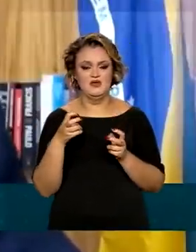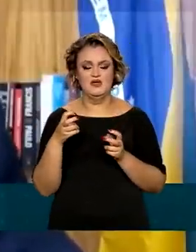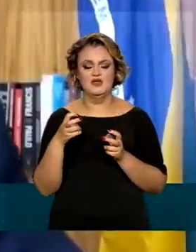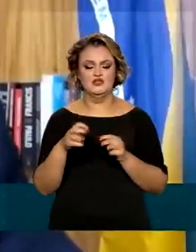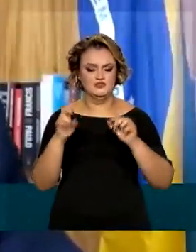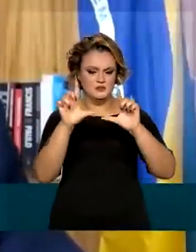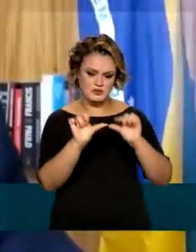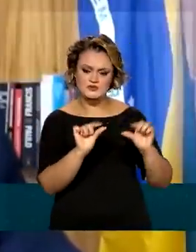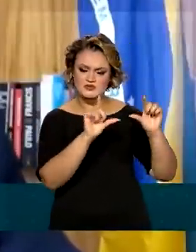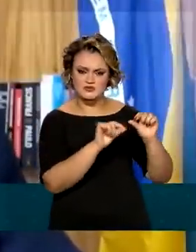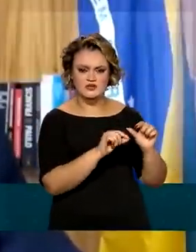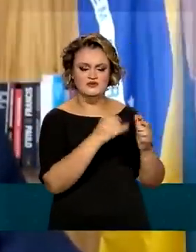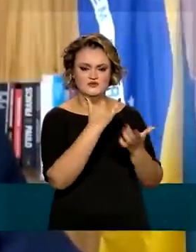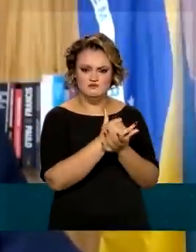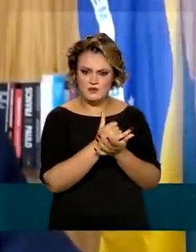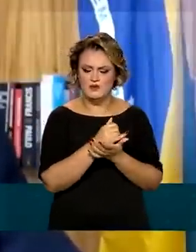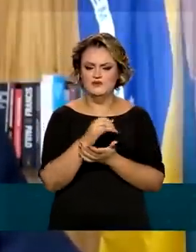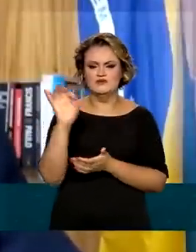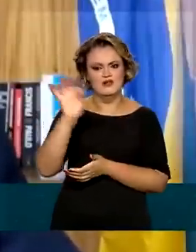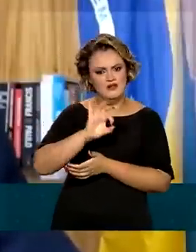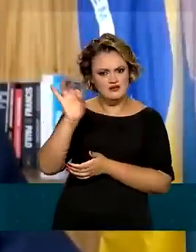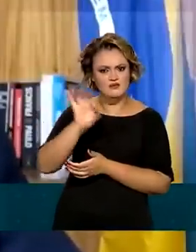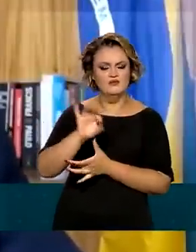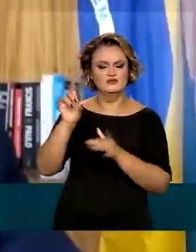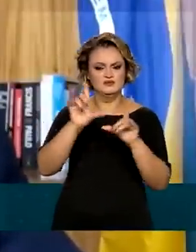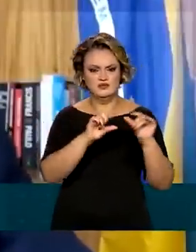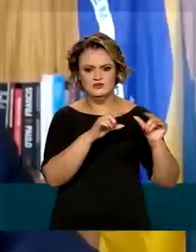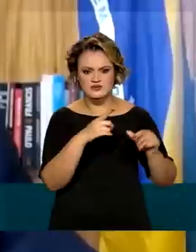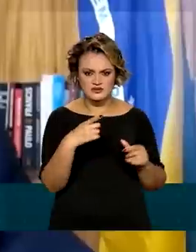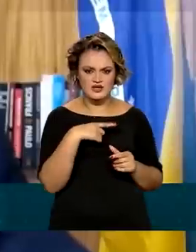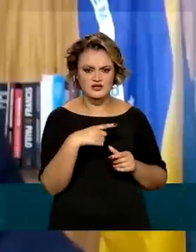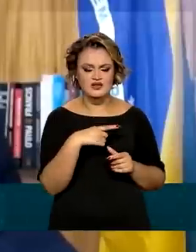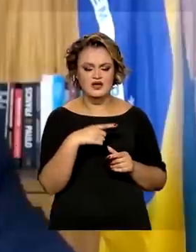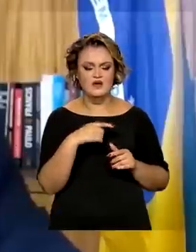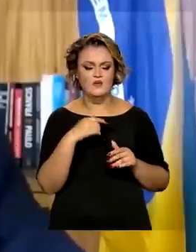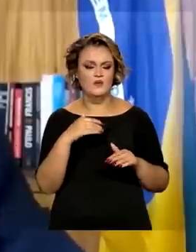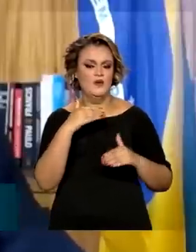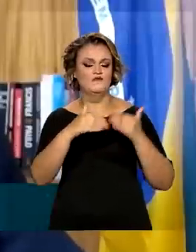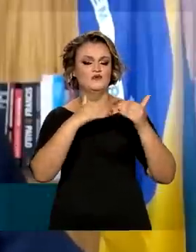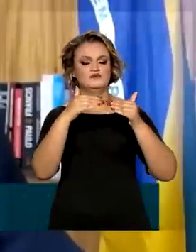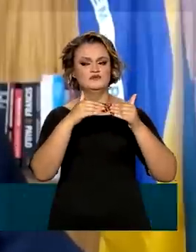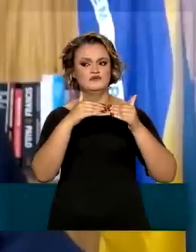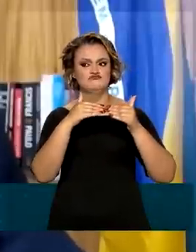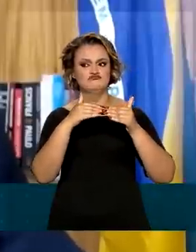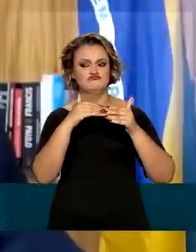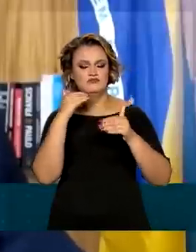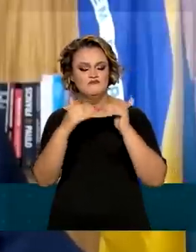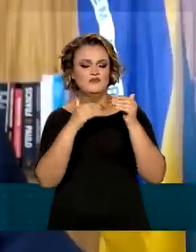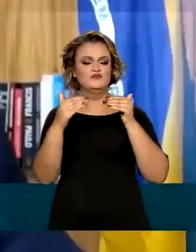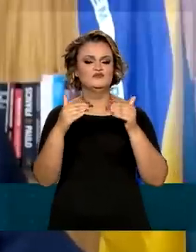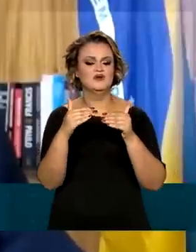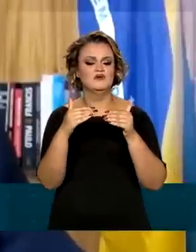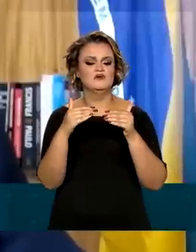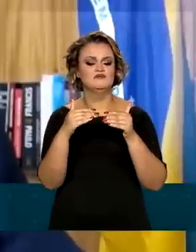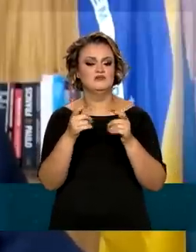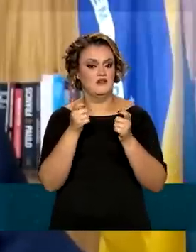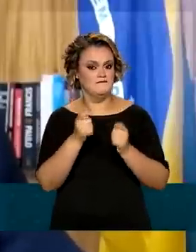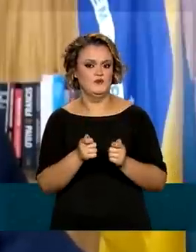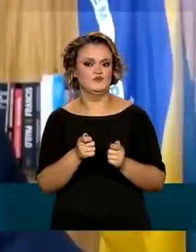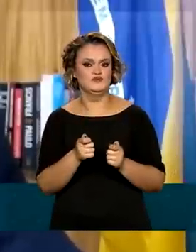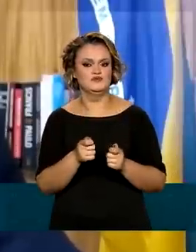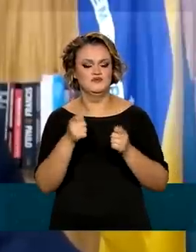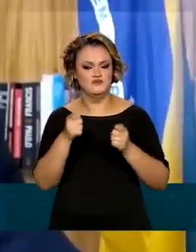reduções de impostos e alíquotas de simplificação, o ritmo de crescimento mantém forte